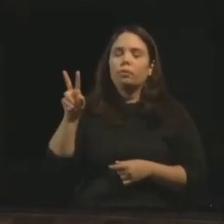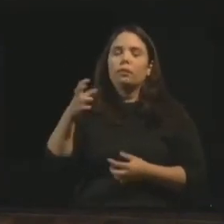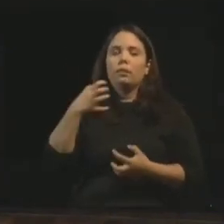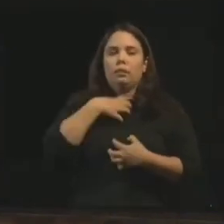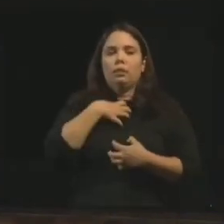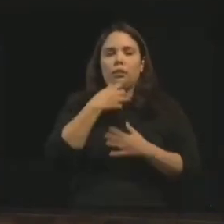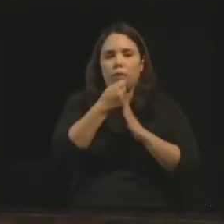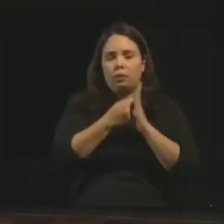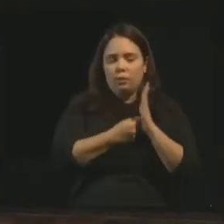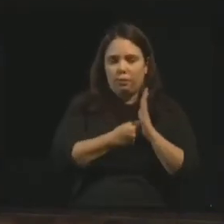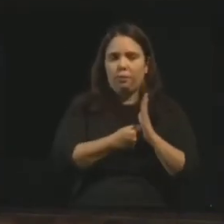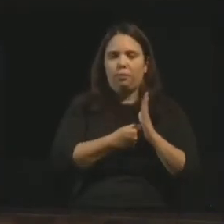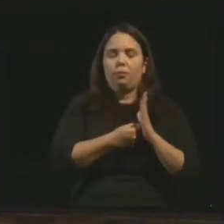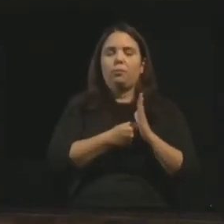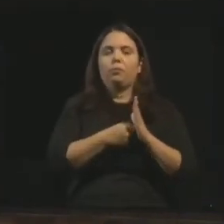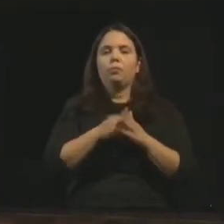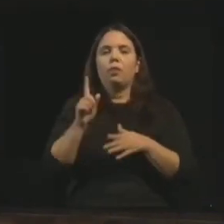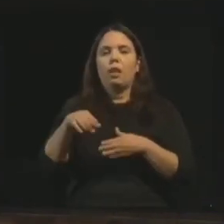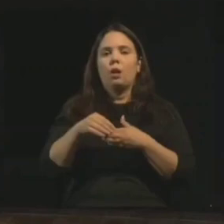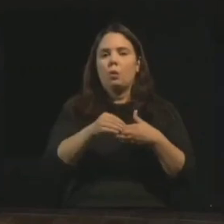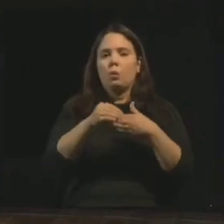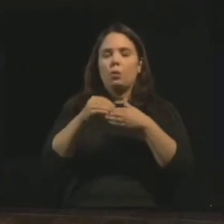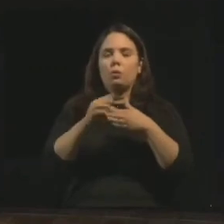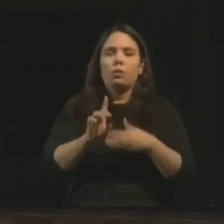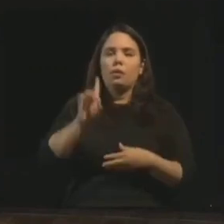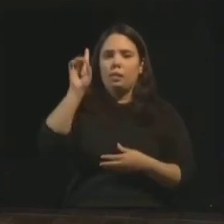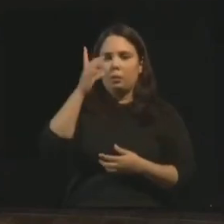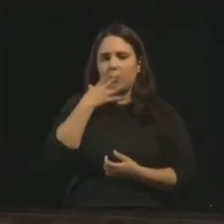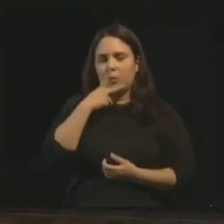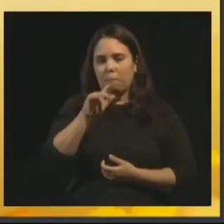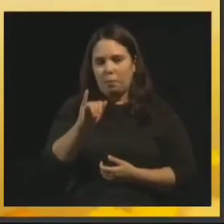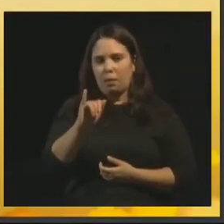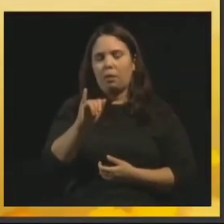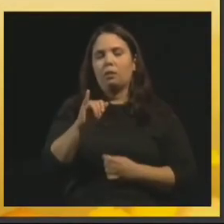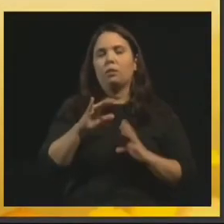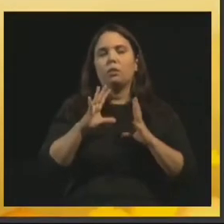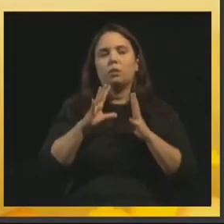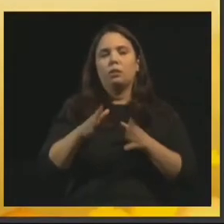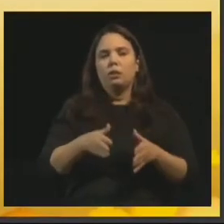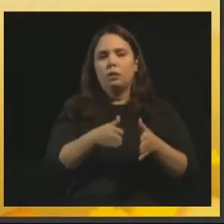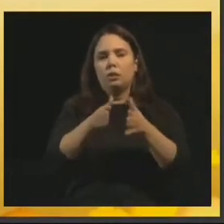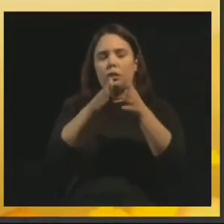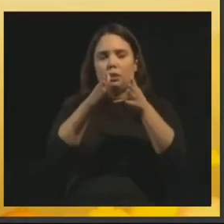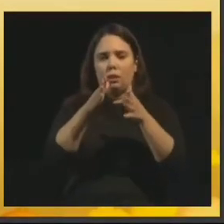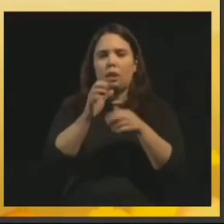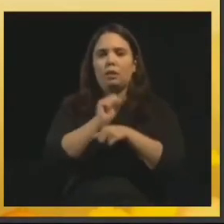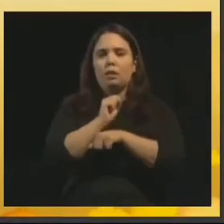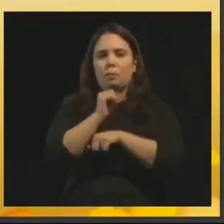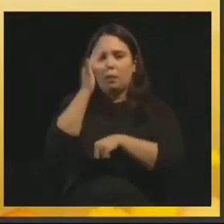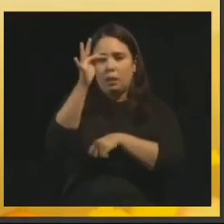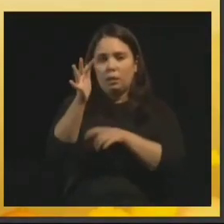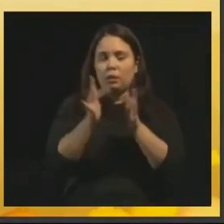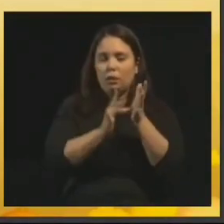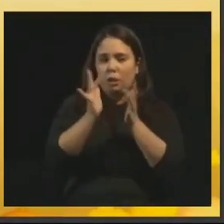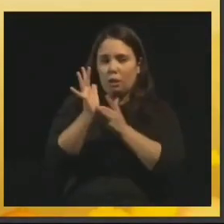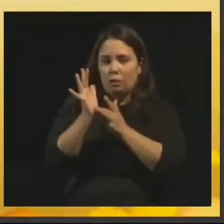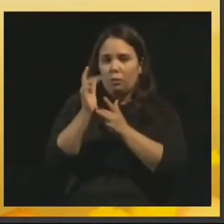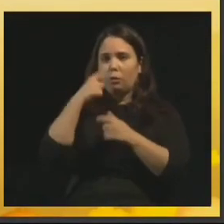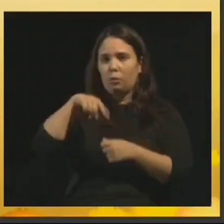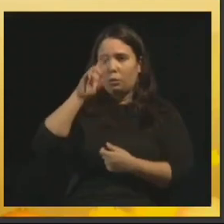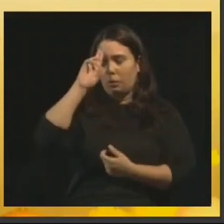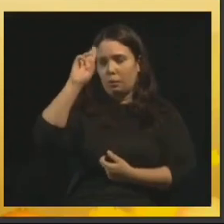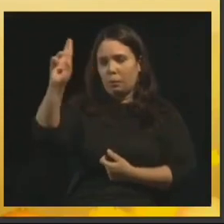ignorância, conduzindo-nos a Deus Pai pelas estradas da esperança. Jesus Cristo, nosso mestre,